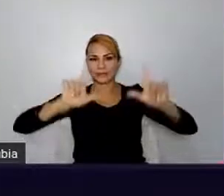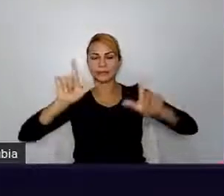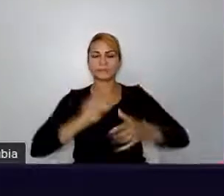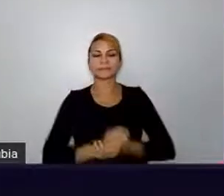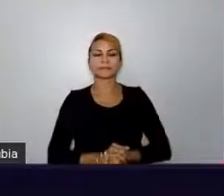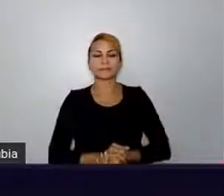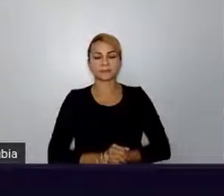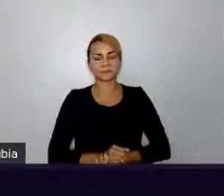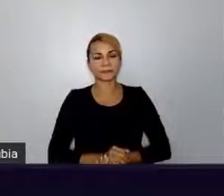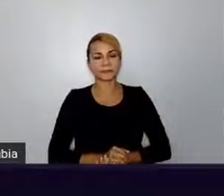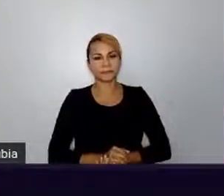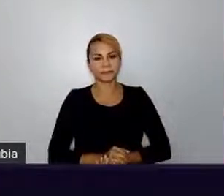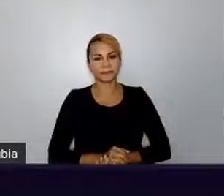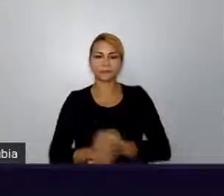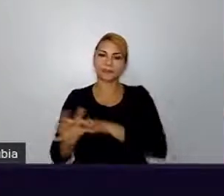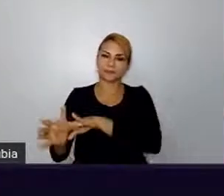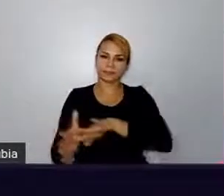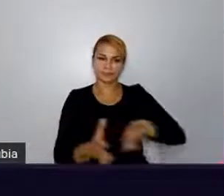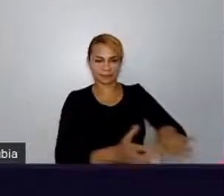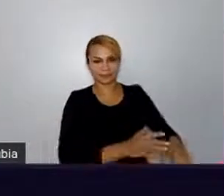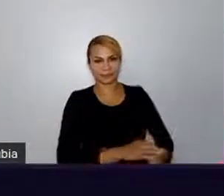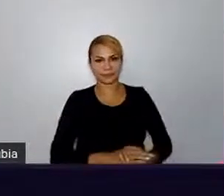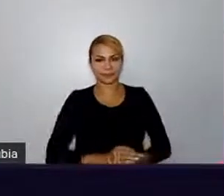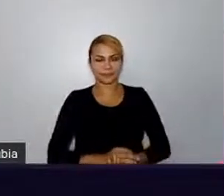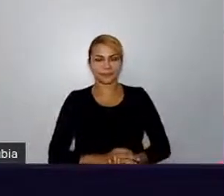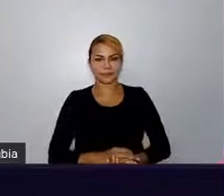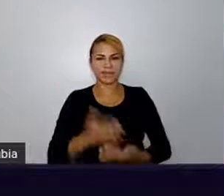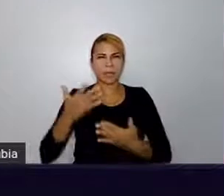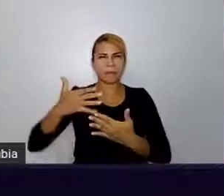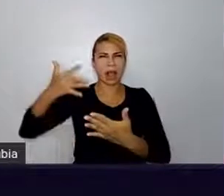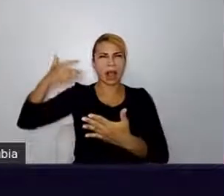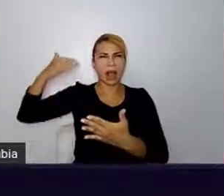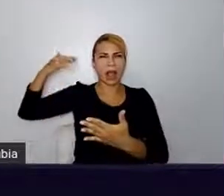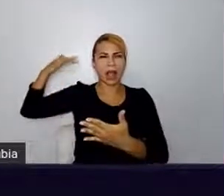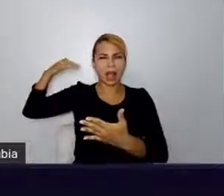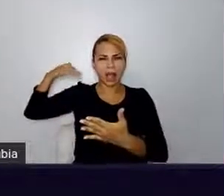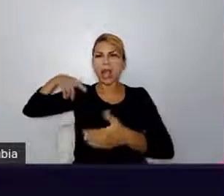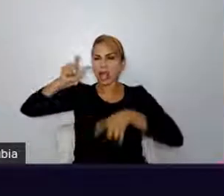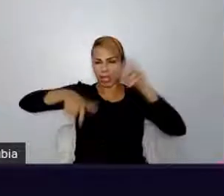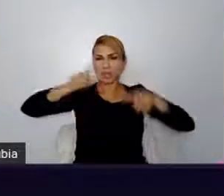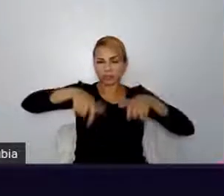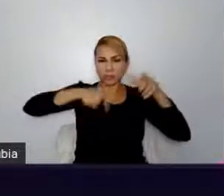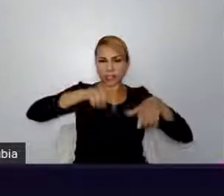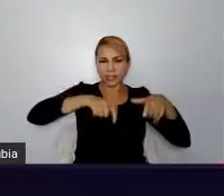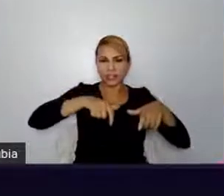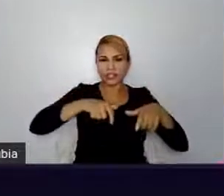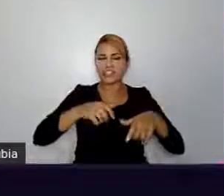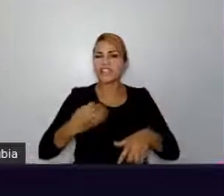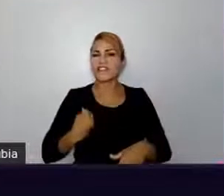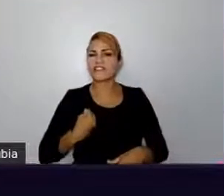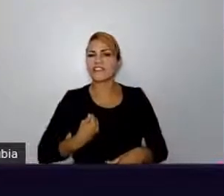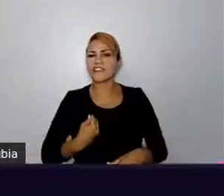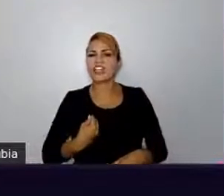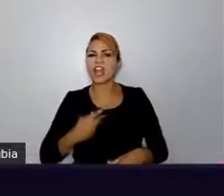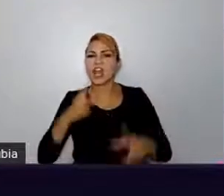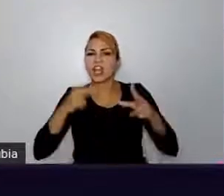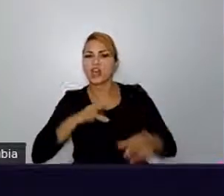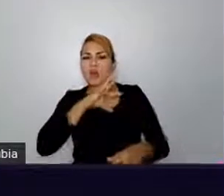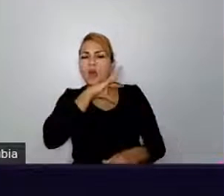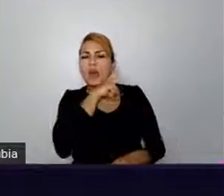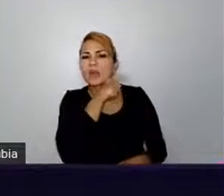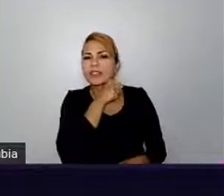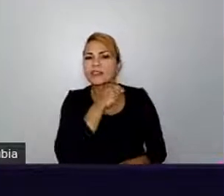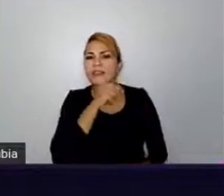a humanidade viveu como os animais, então aconteceu algo que desencadeou o poder da nossa imaginação. Nós aprendemos a falar